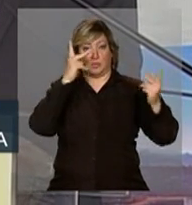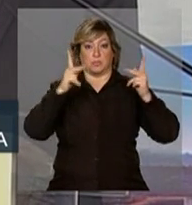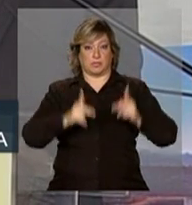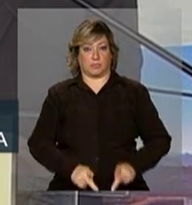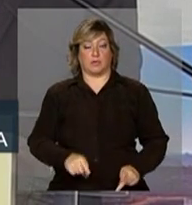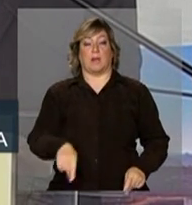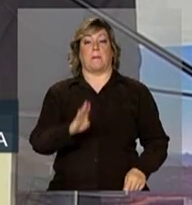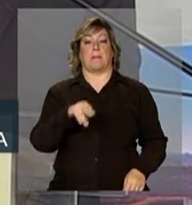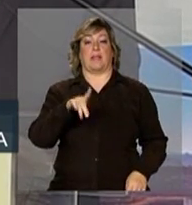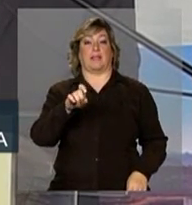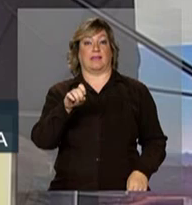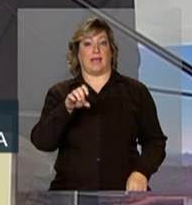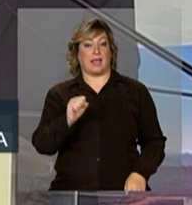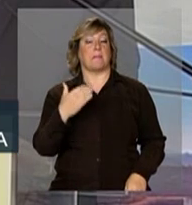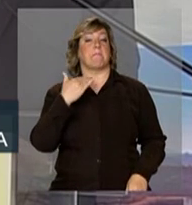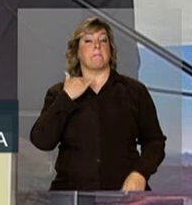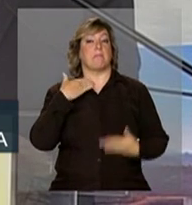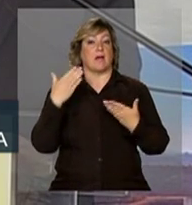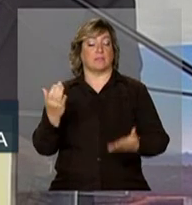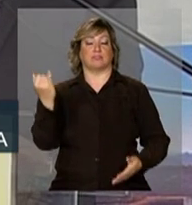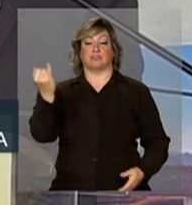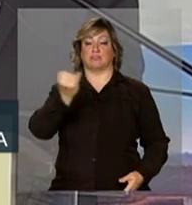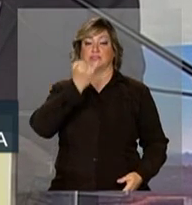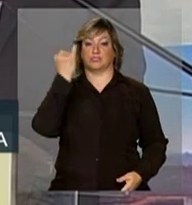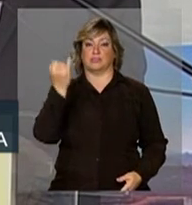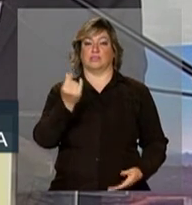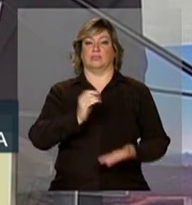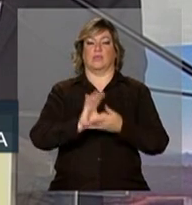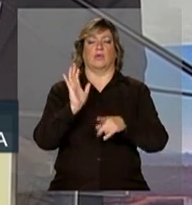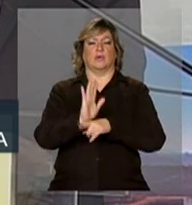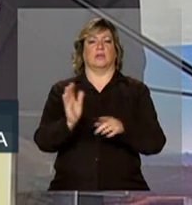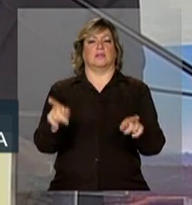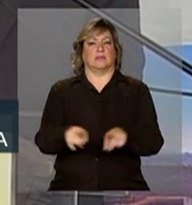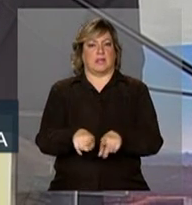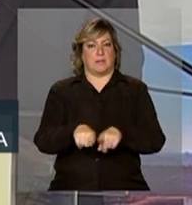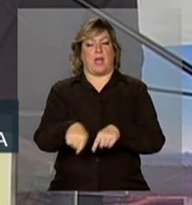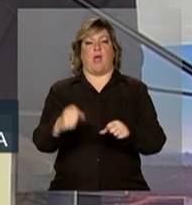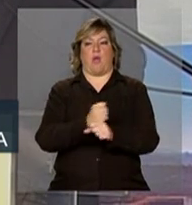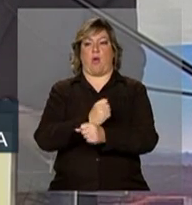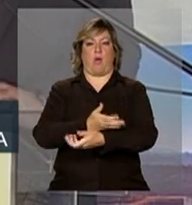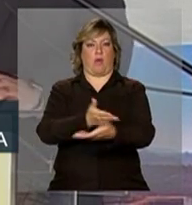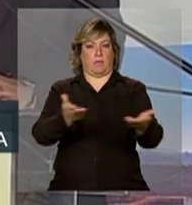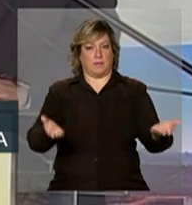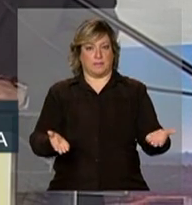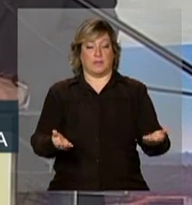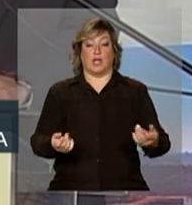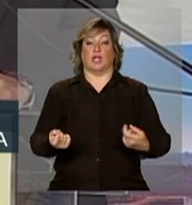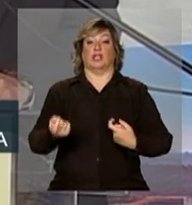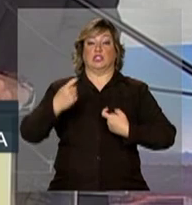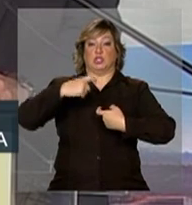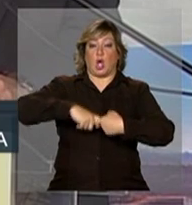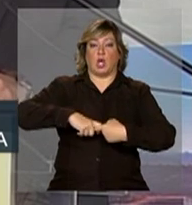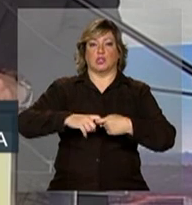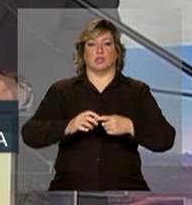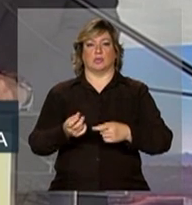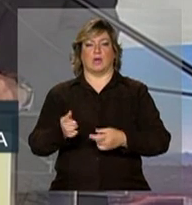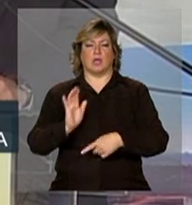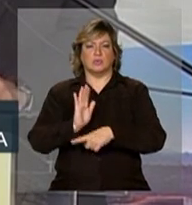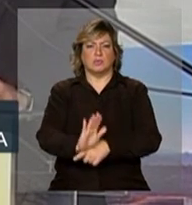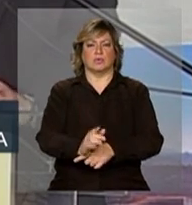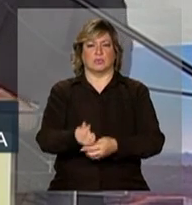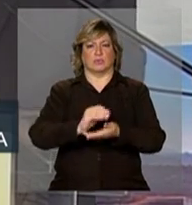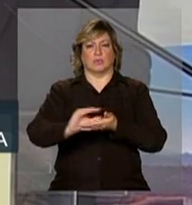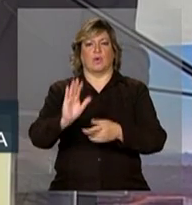o BNDES foi um grande responsável pelo sucesso do empreendimento também. Os sócios e fornecedores do projeto também